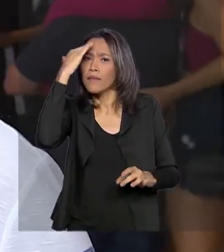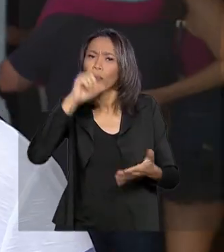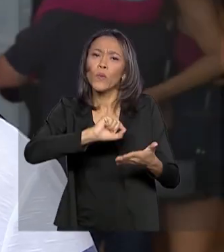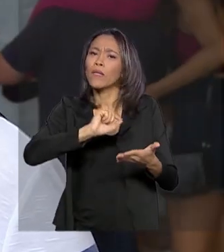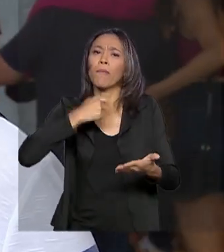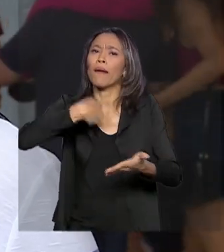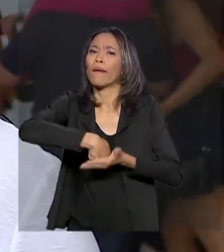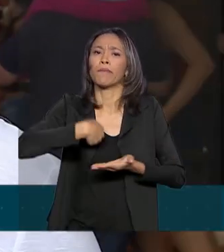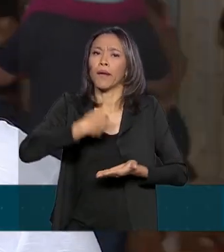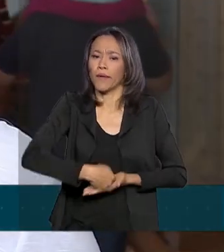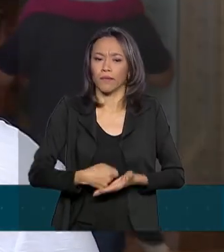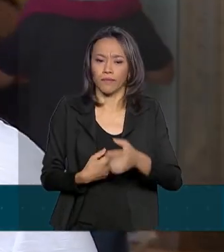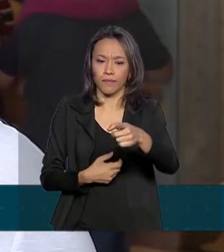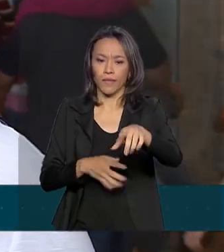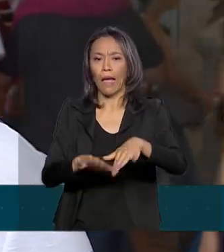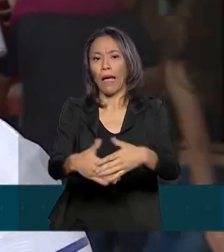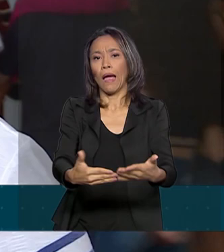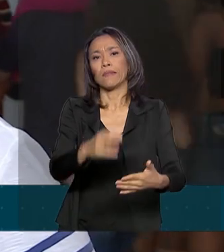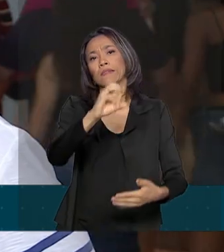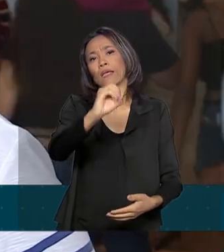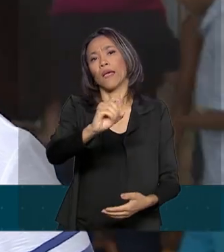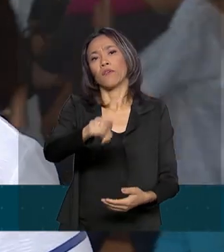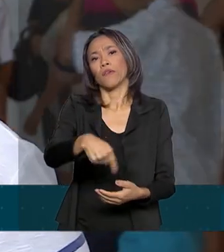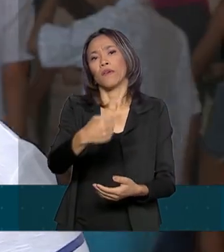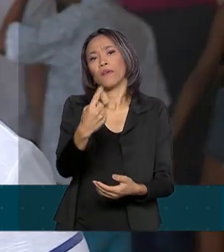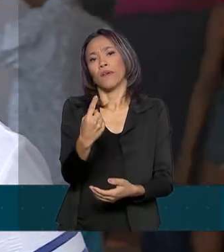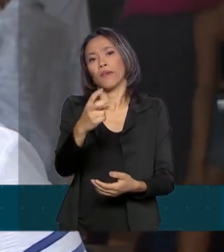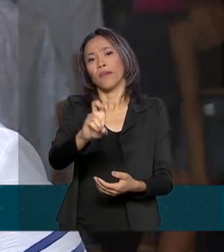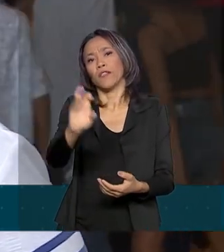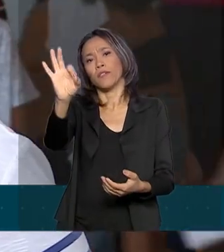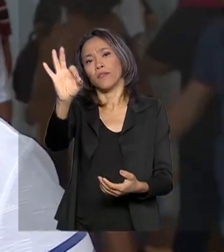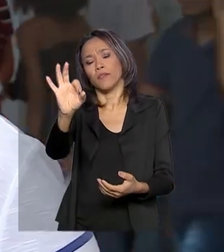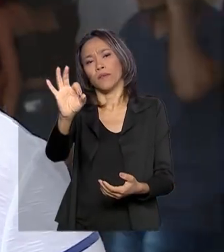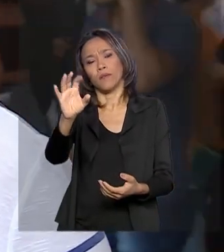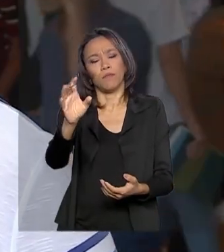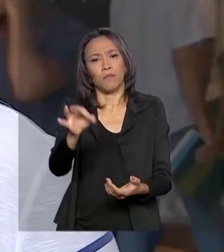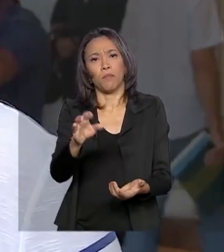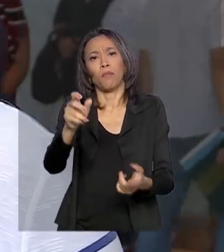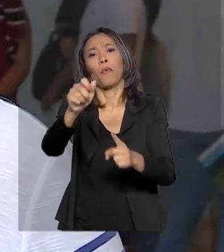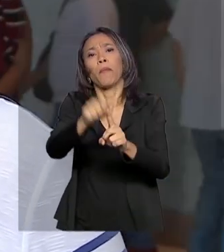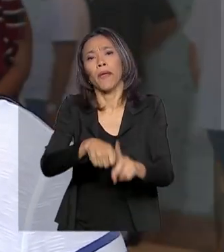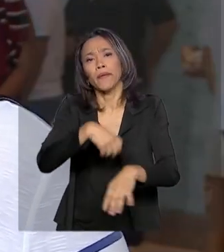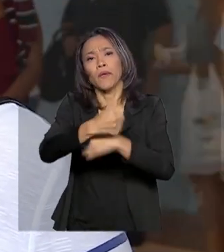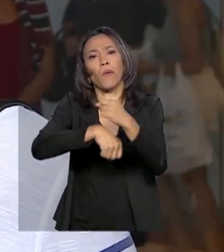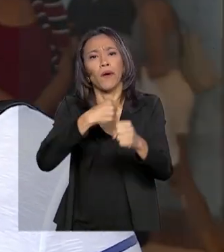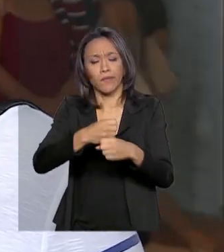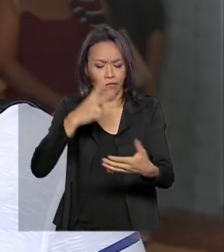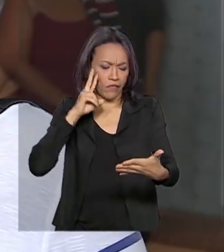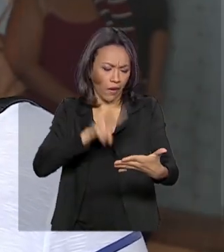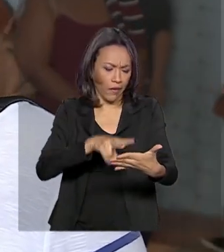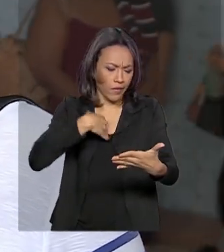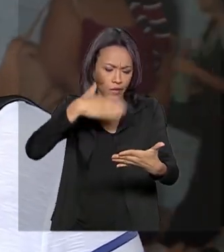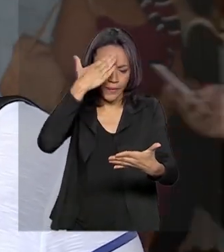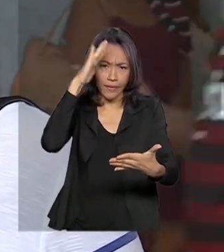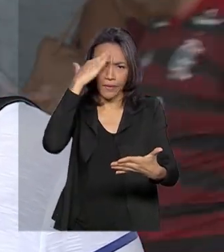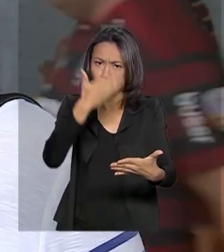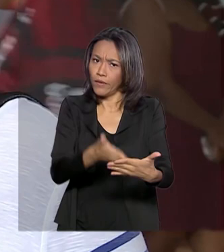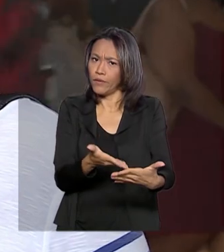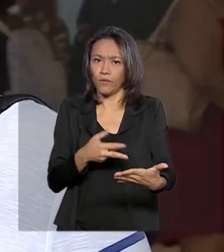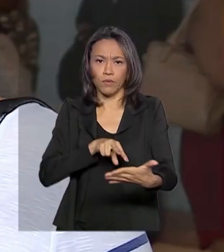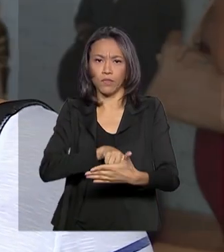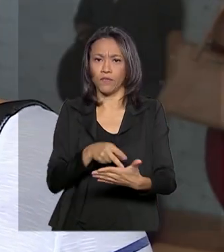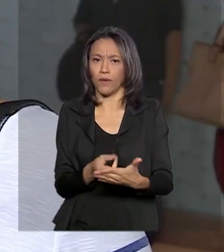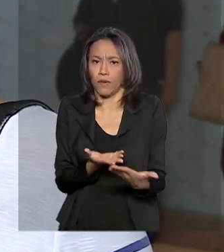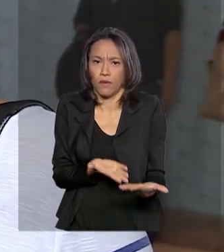Ah, 0,15 ao mês ou ao ano, ninguém vai entender. A maioria das pessoas não entendem, né?